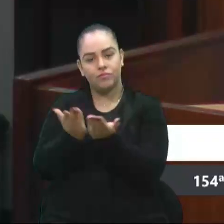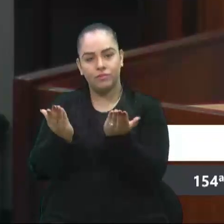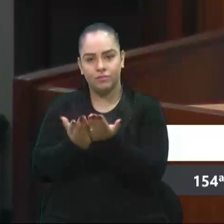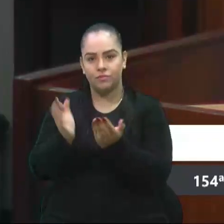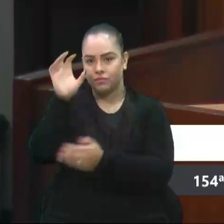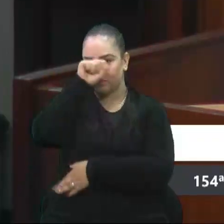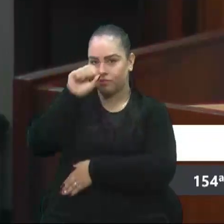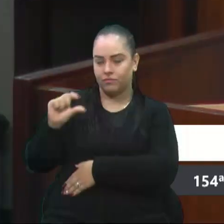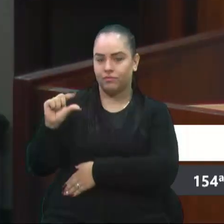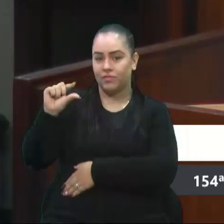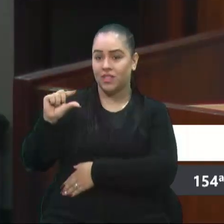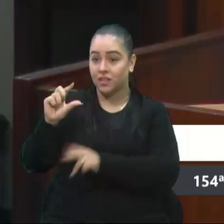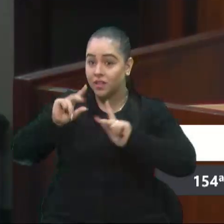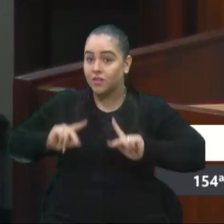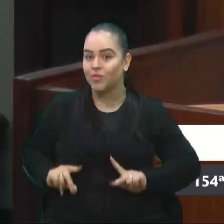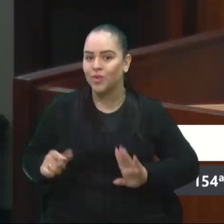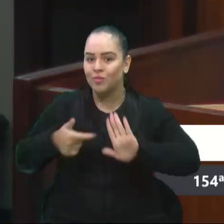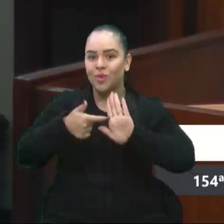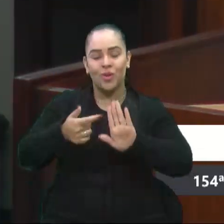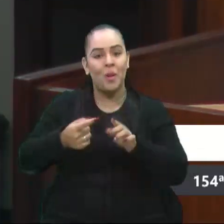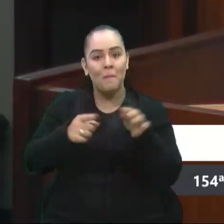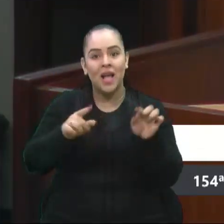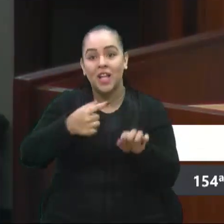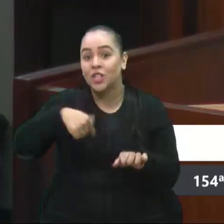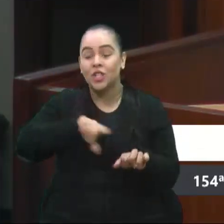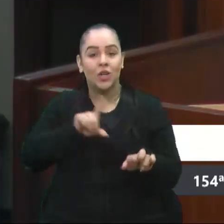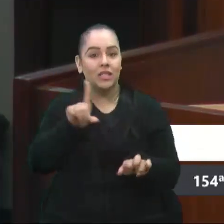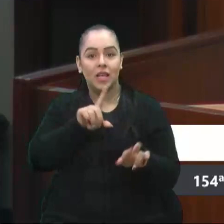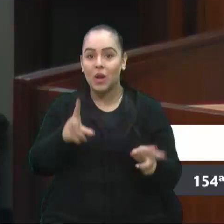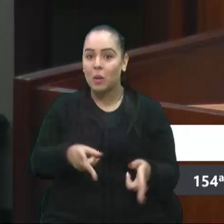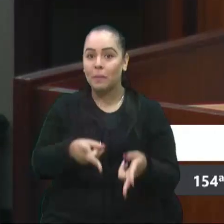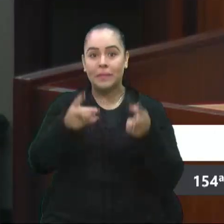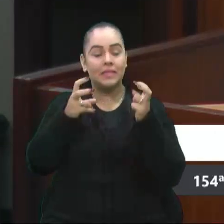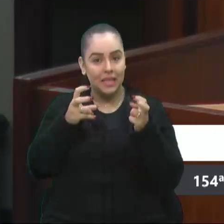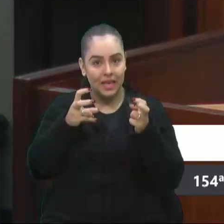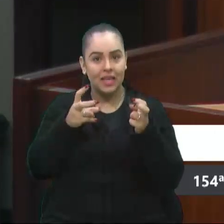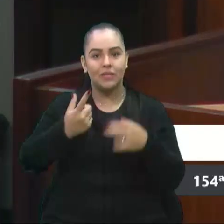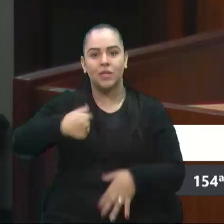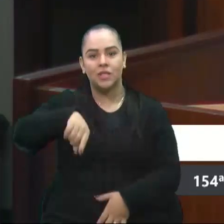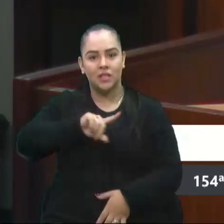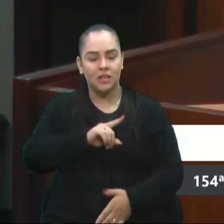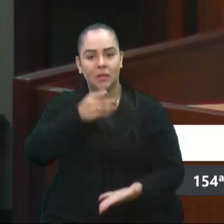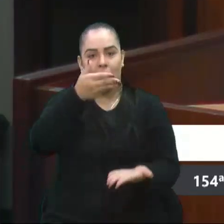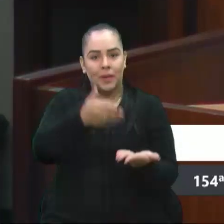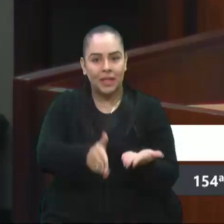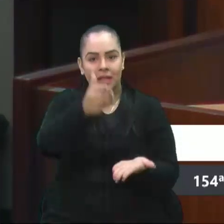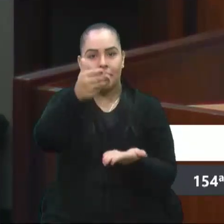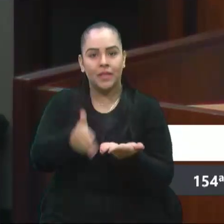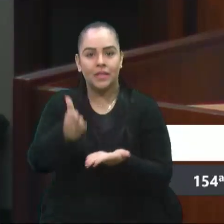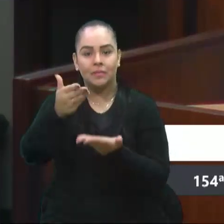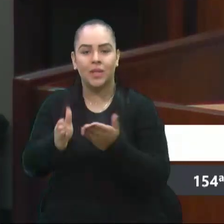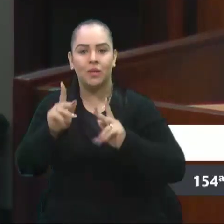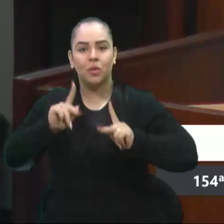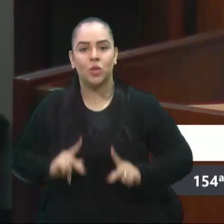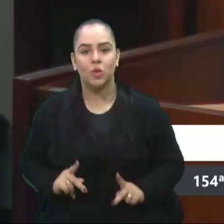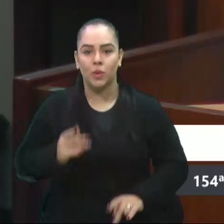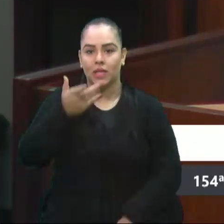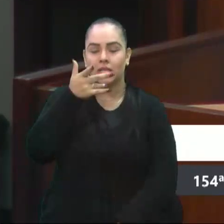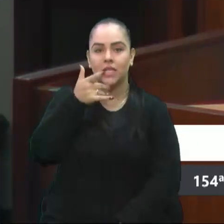pessoas dão sinais. Mas talvez a gente não venha esses sinais. E aí a gente vai perdendo pessoas, vai perdendo crianças.